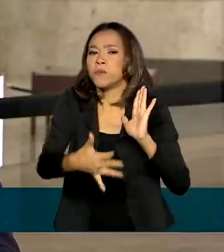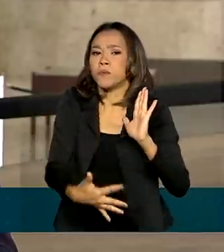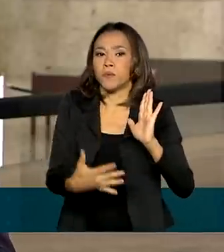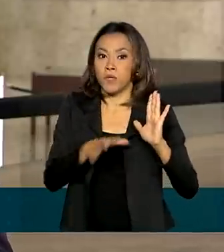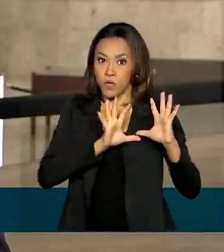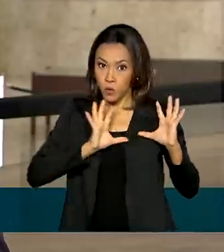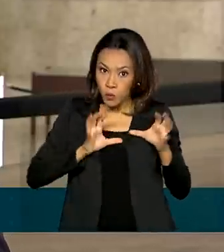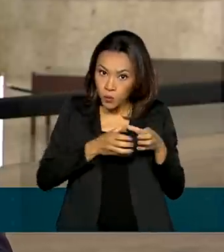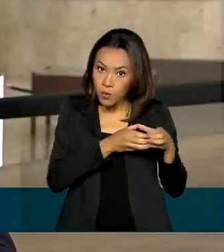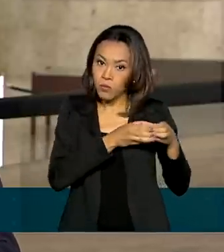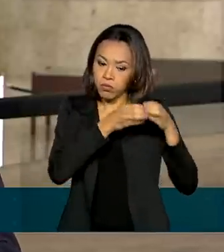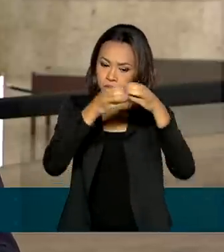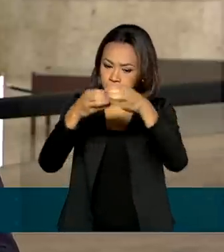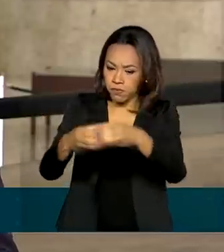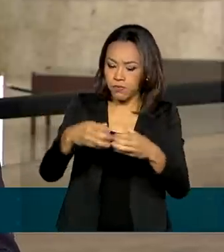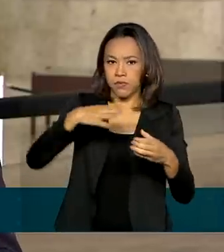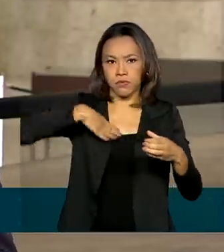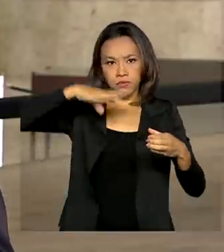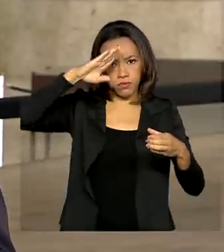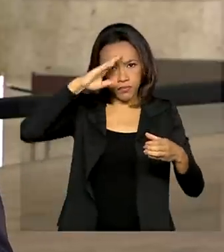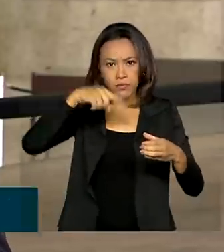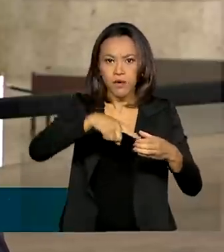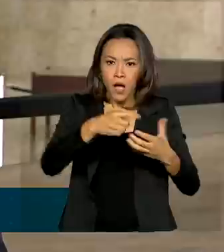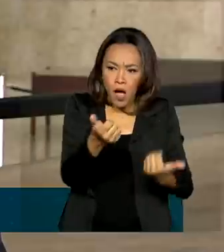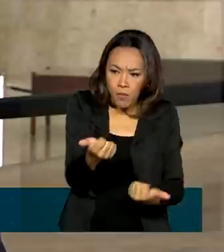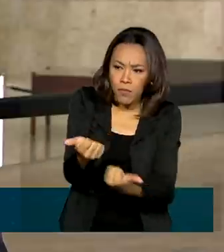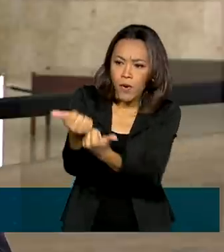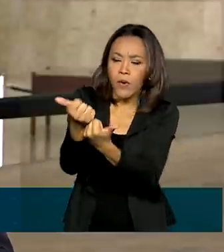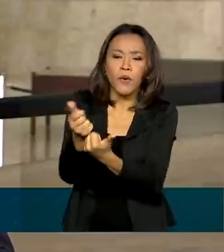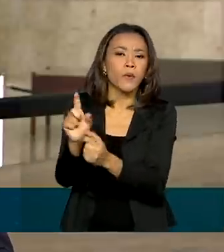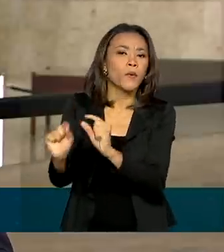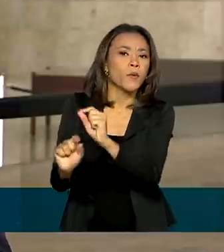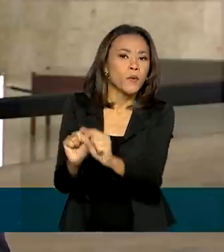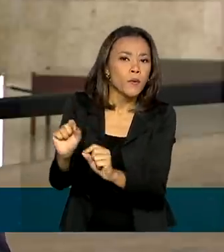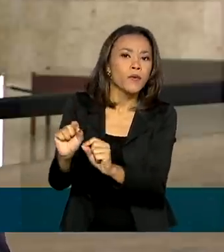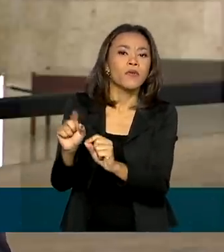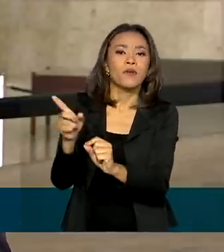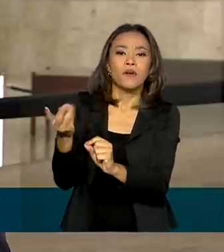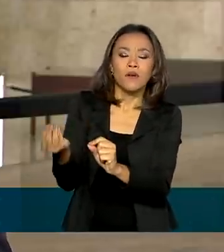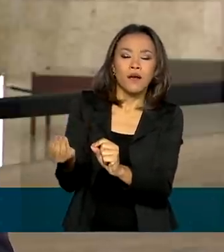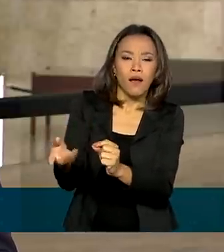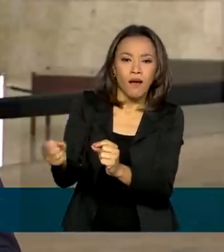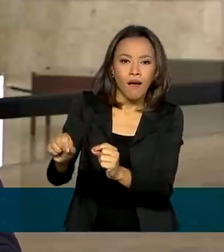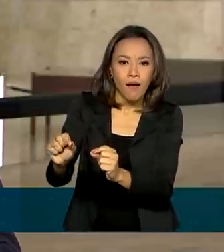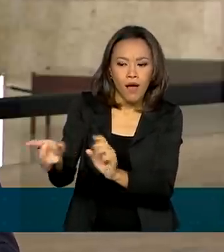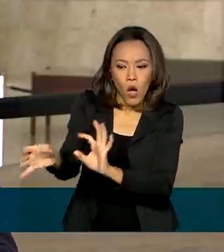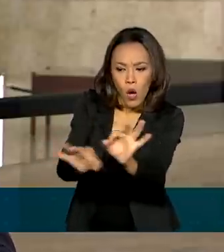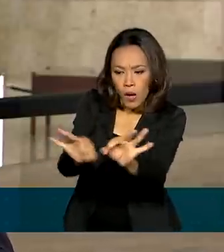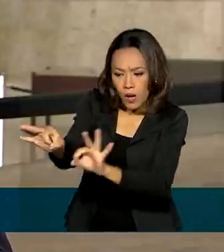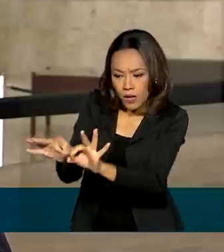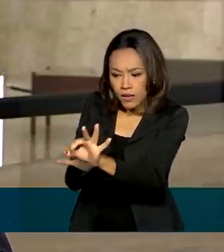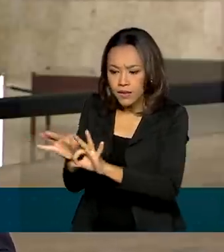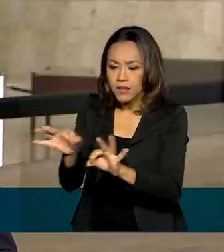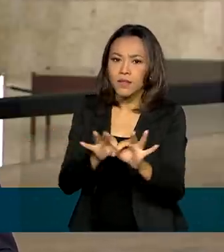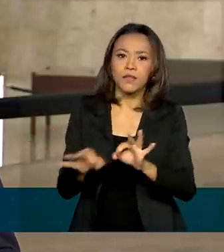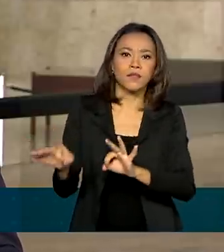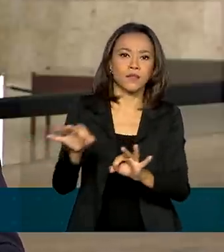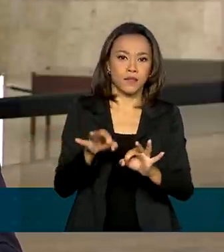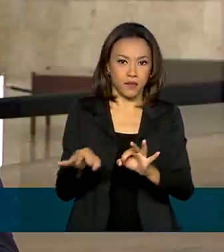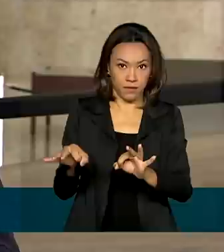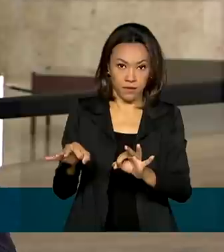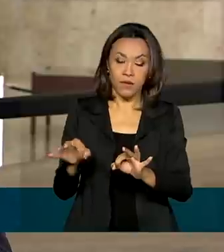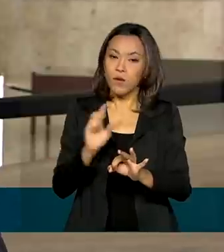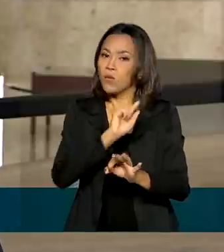Armadas auxiliem no armazenamento das provas, o que deve ser feito em organizações militares. O objetivo